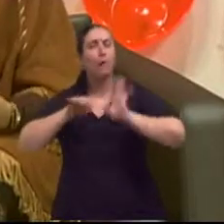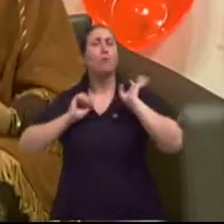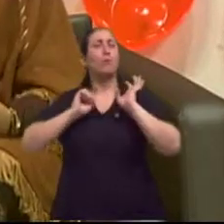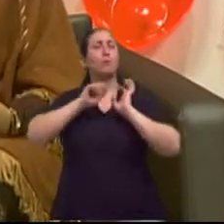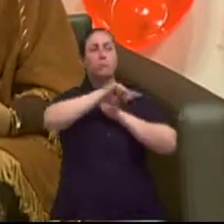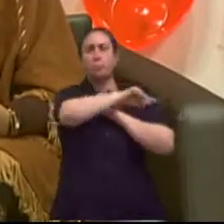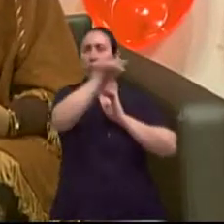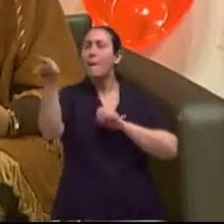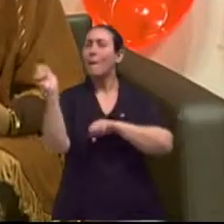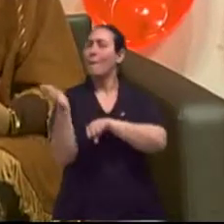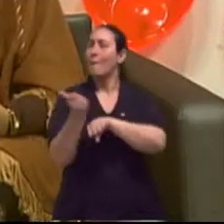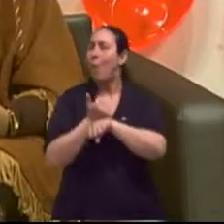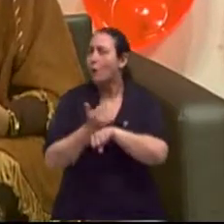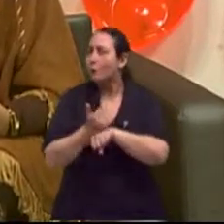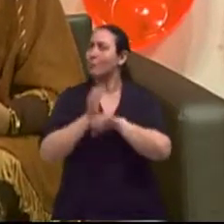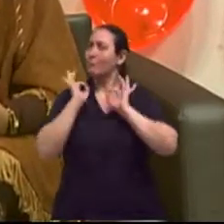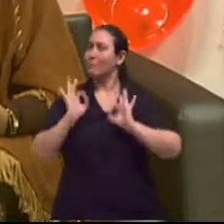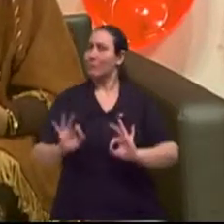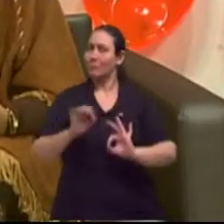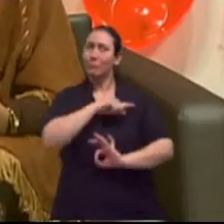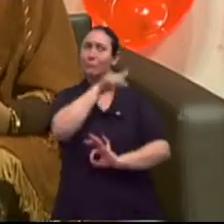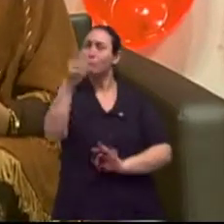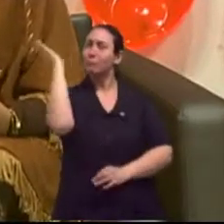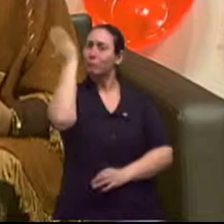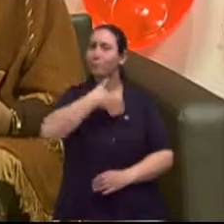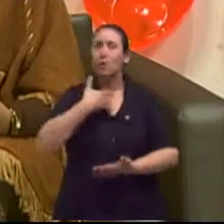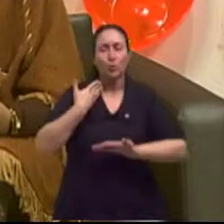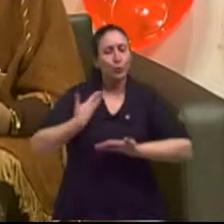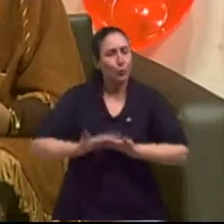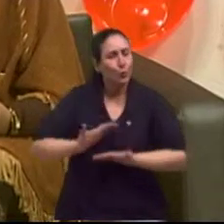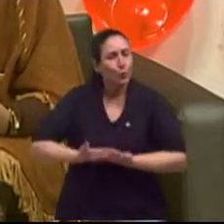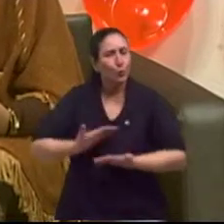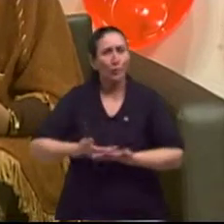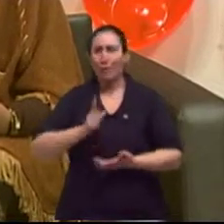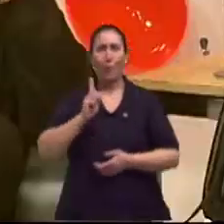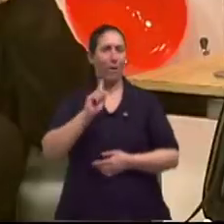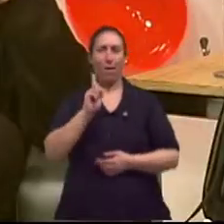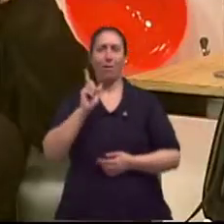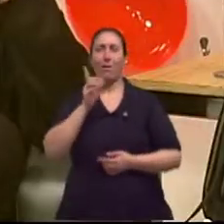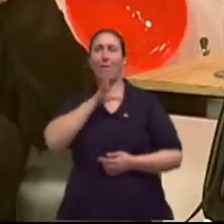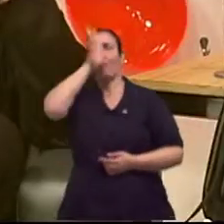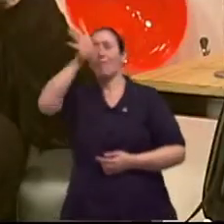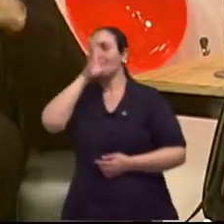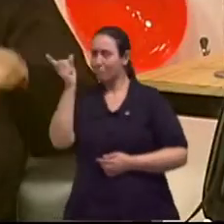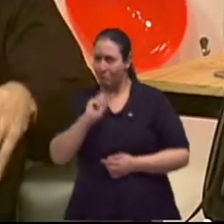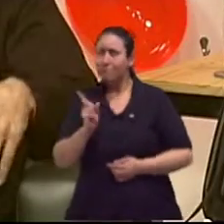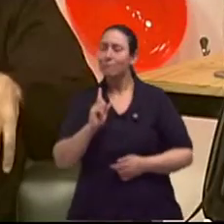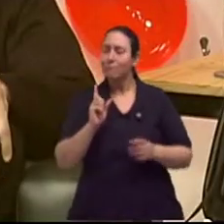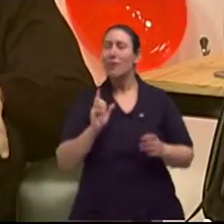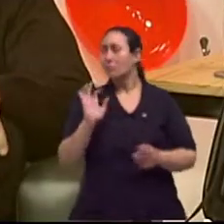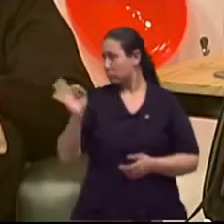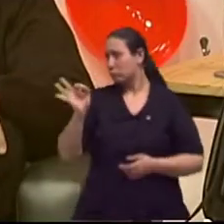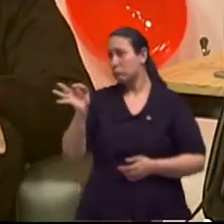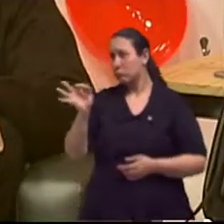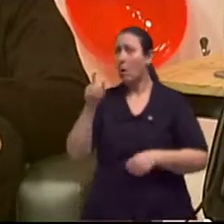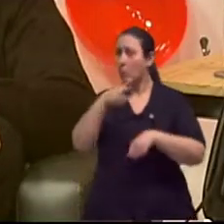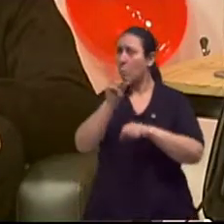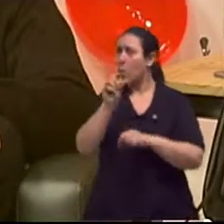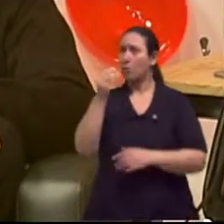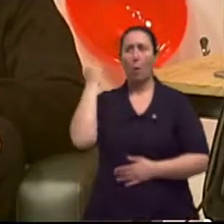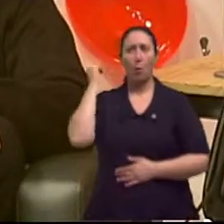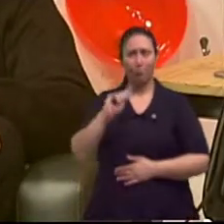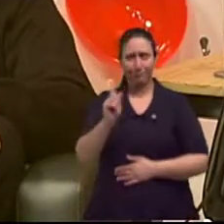realmente conhecidas e comprovadamente com essa certificação, né? Com certeza, com certeza. Não faz pouco tempo que nós